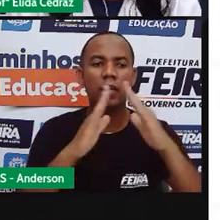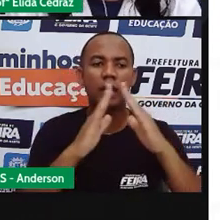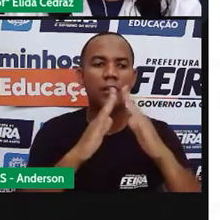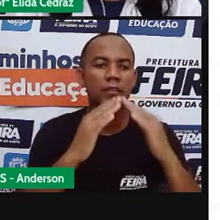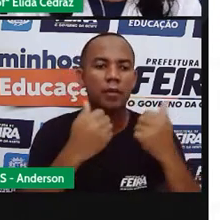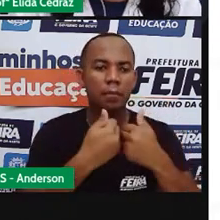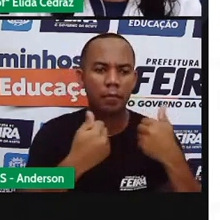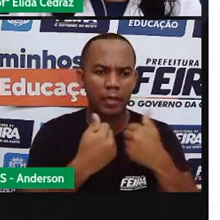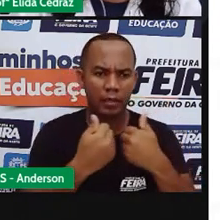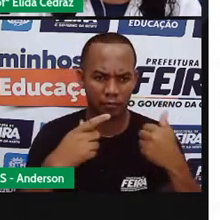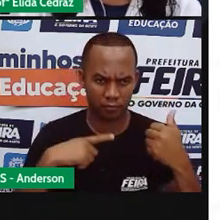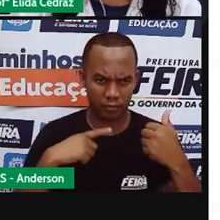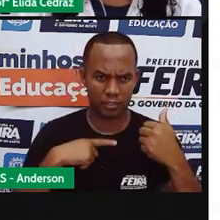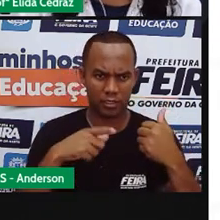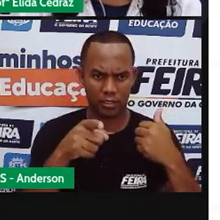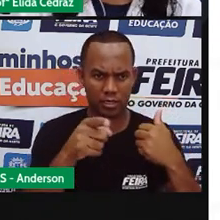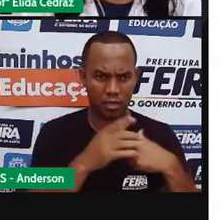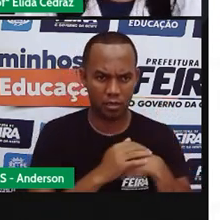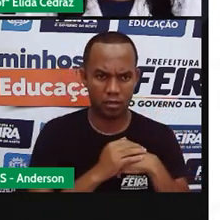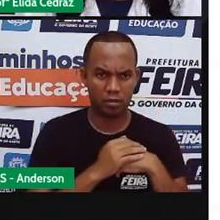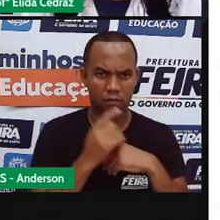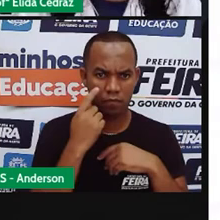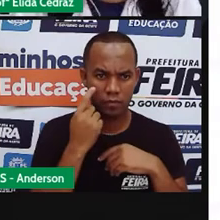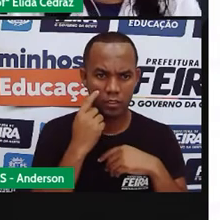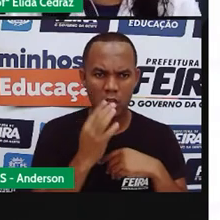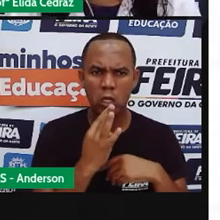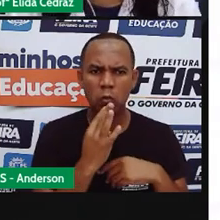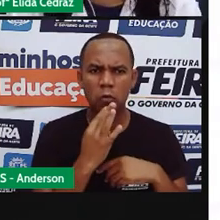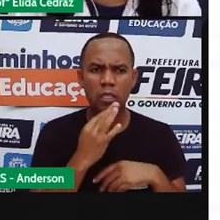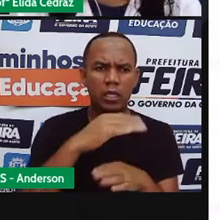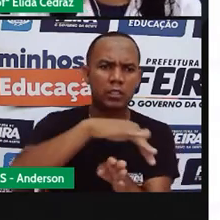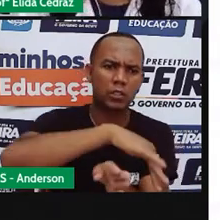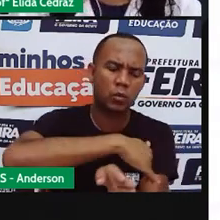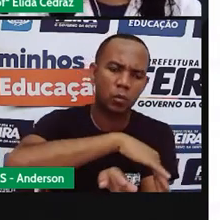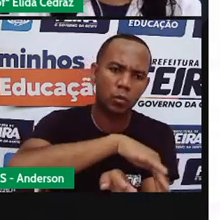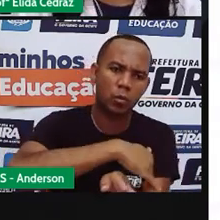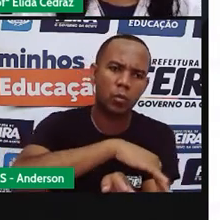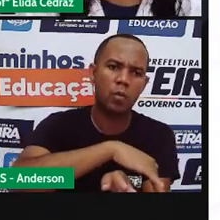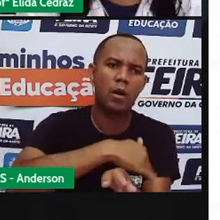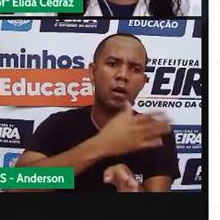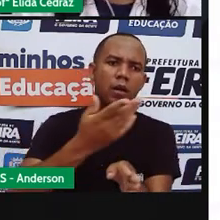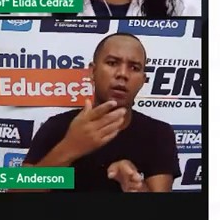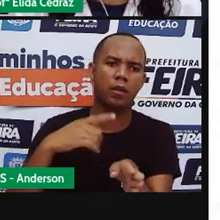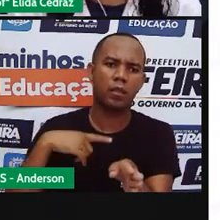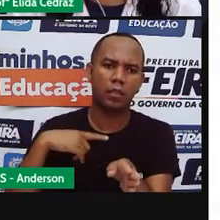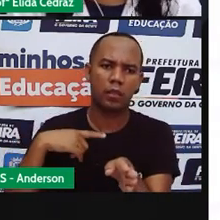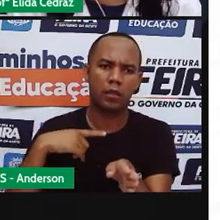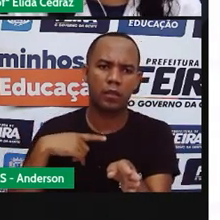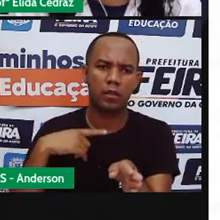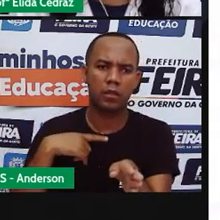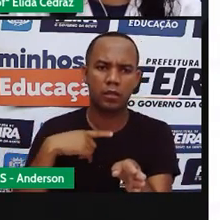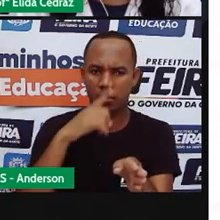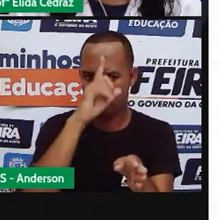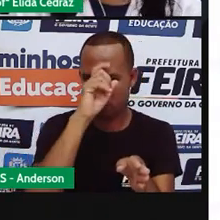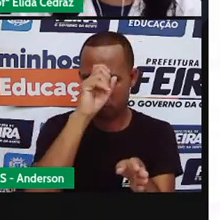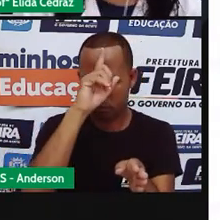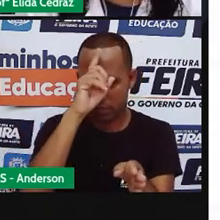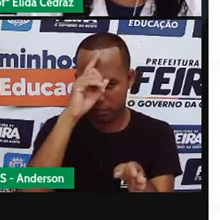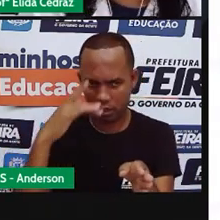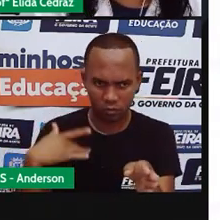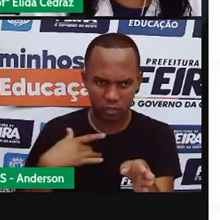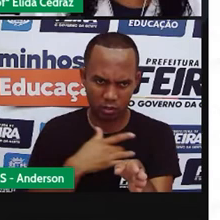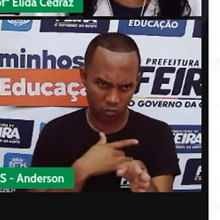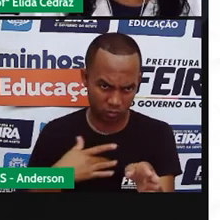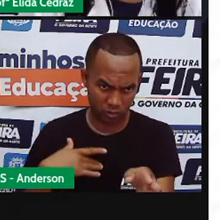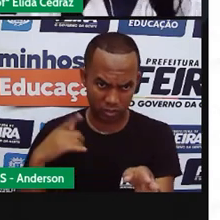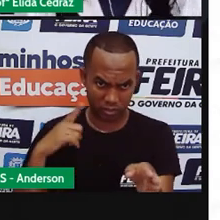onde você mora? A sua rua? Tem algum posto de saúde? Tem